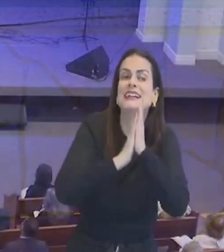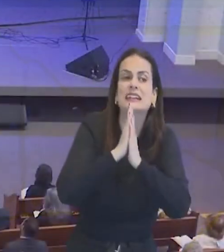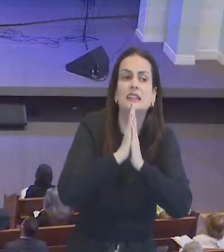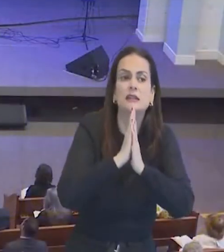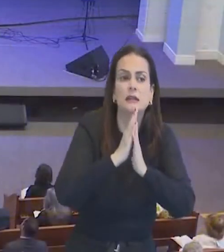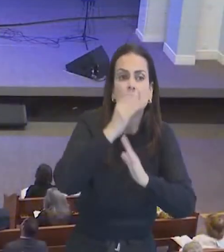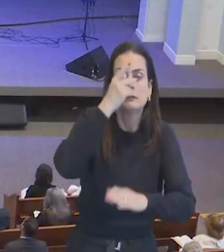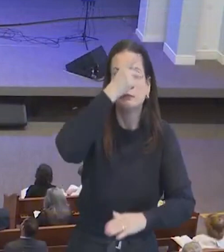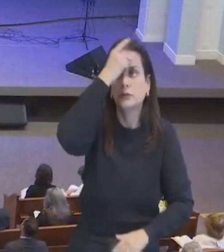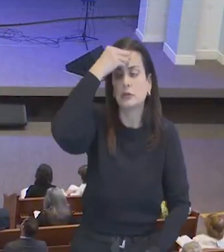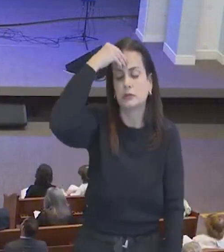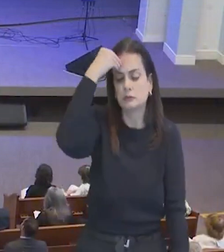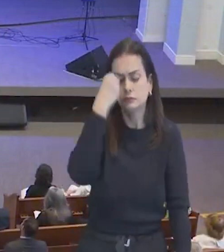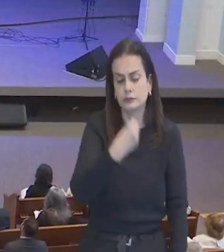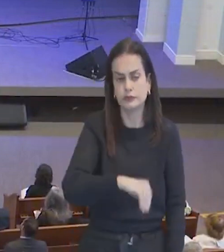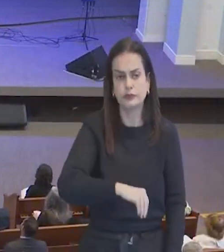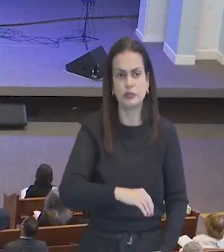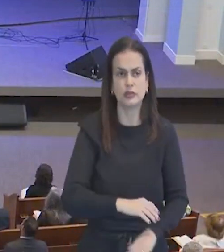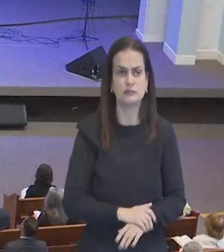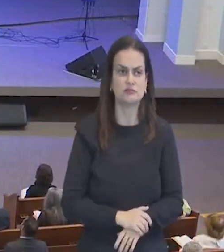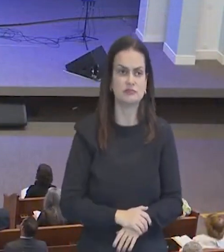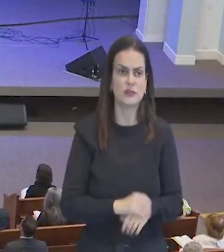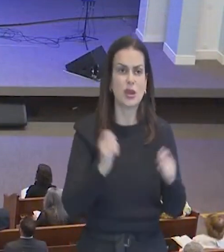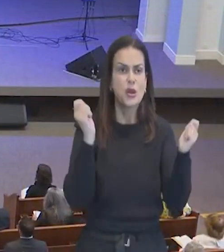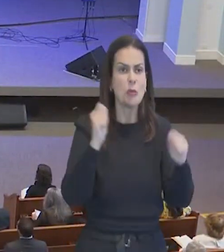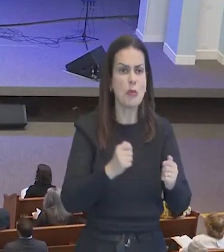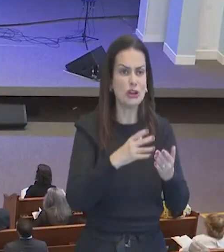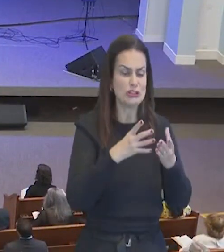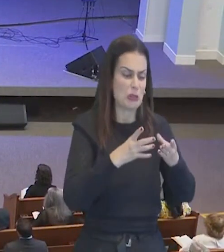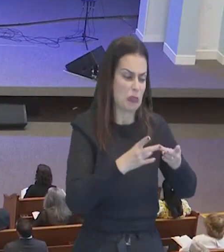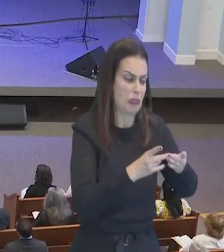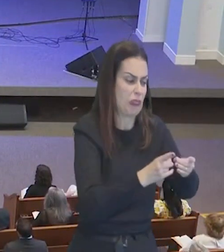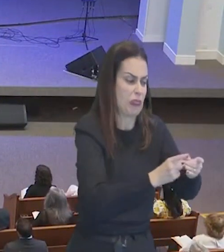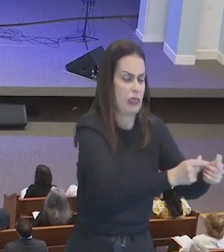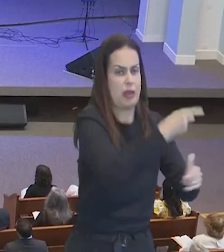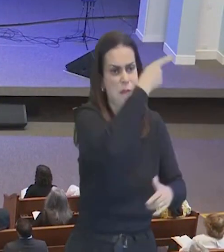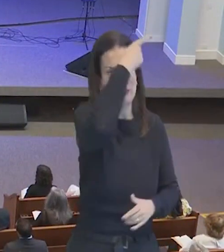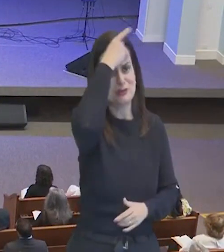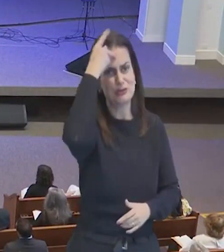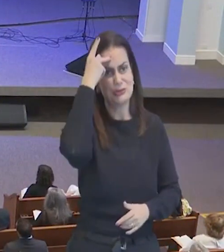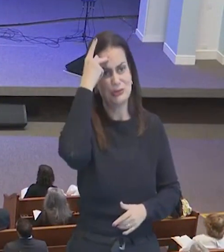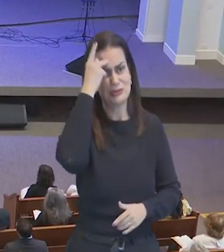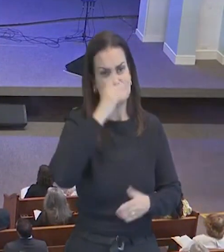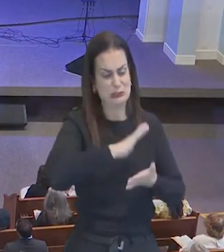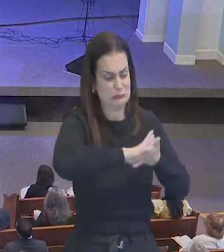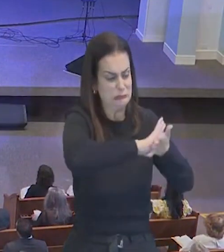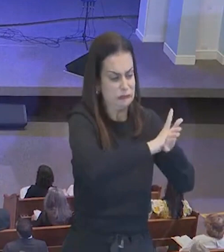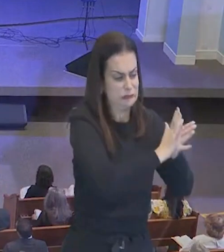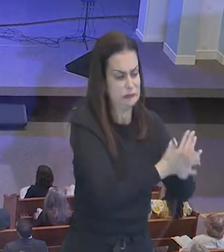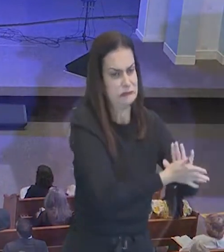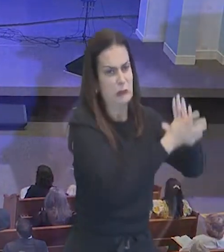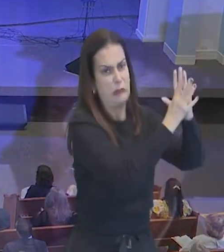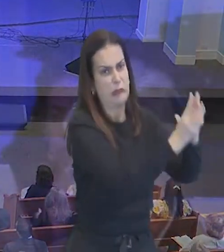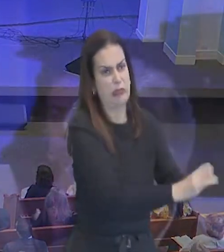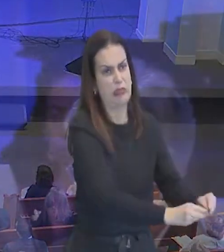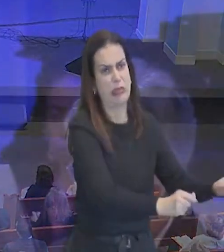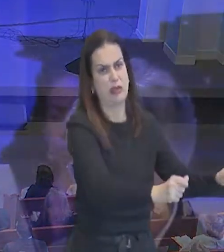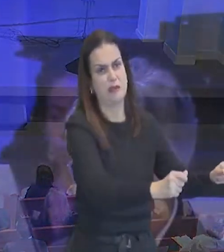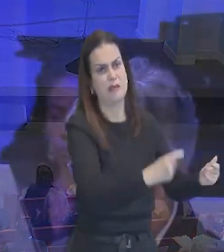você pode brecar, uma carreira, você pode abafar, uma missão,